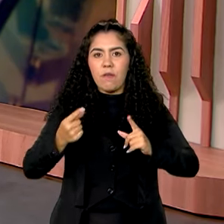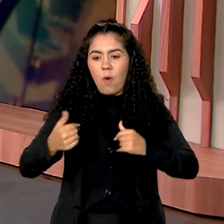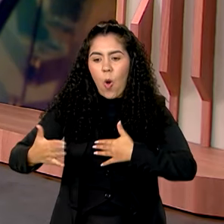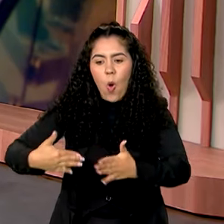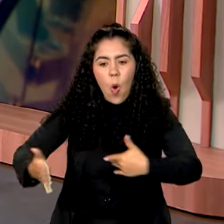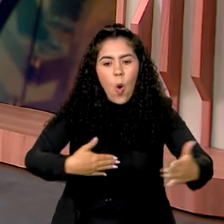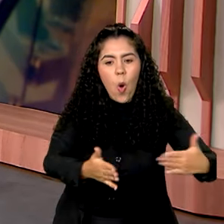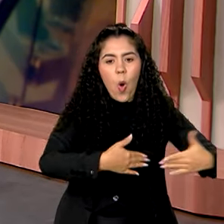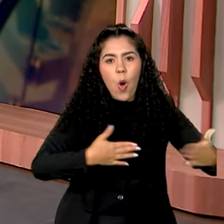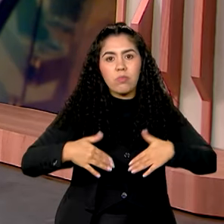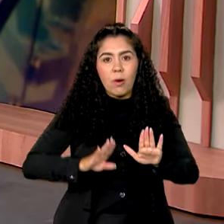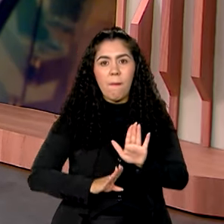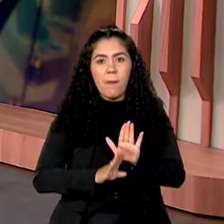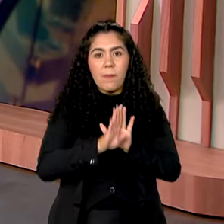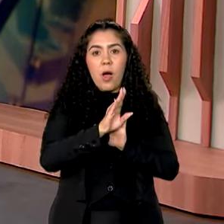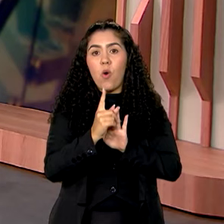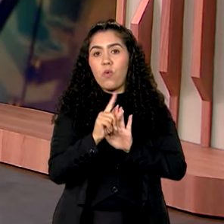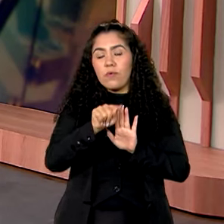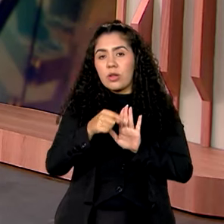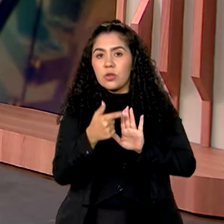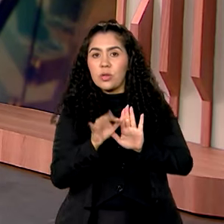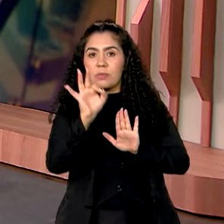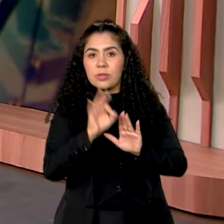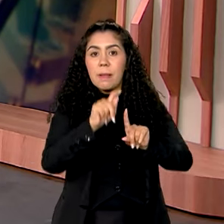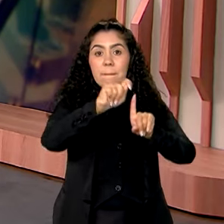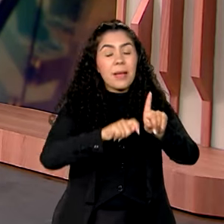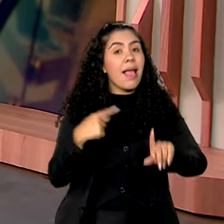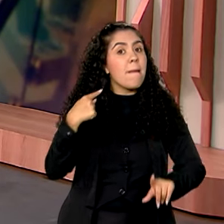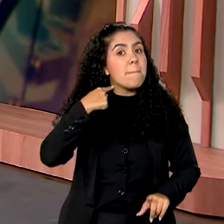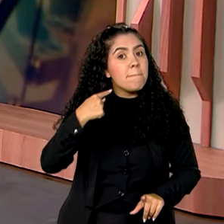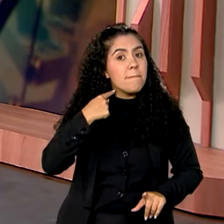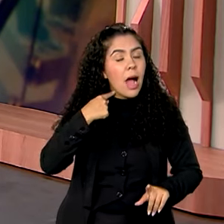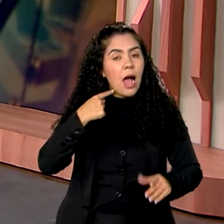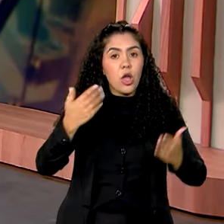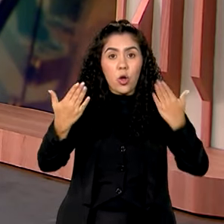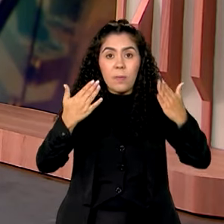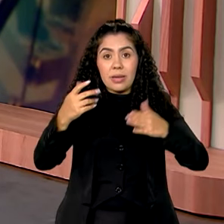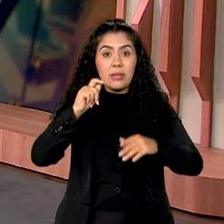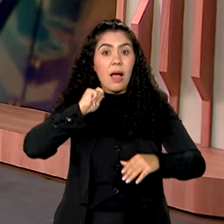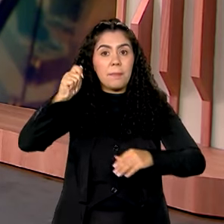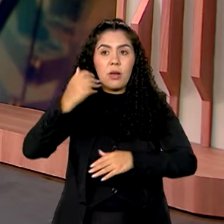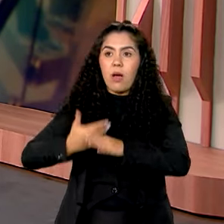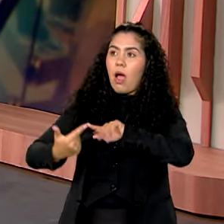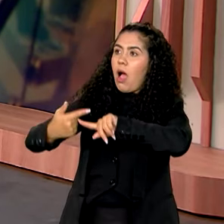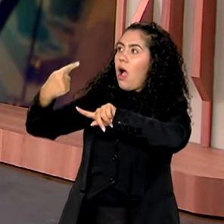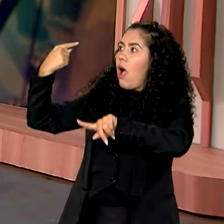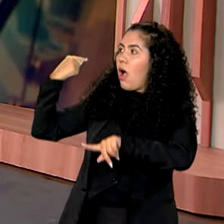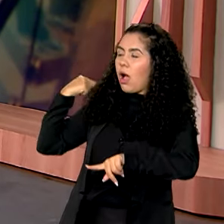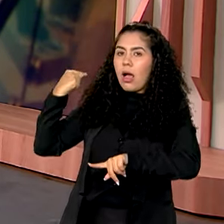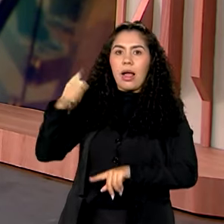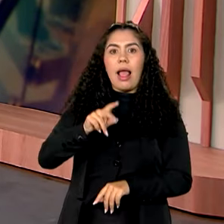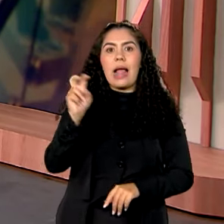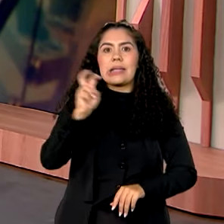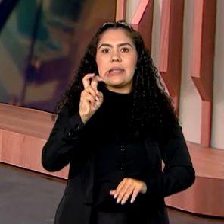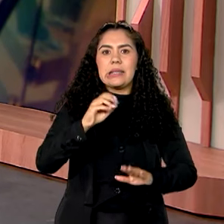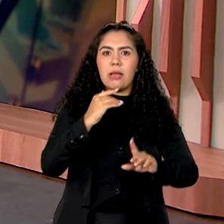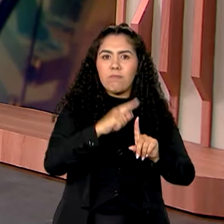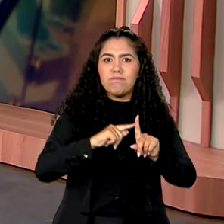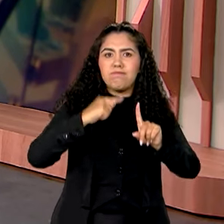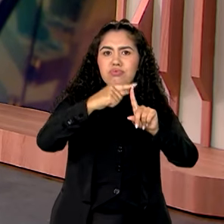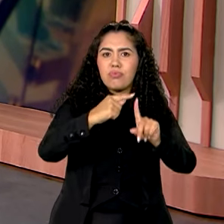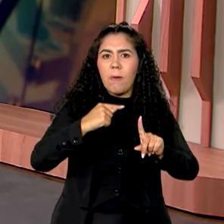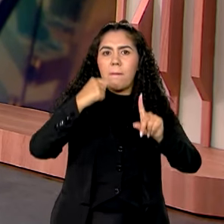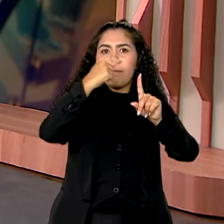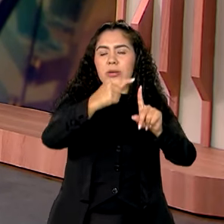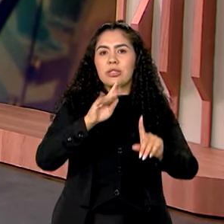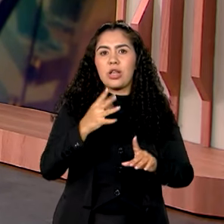varejo cresceram 1,2% em maio em relação a abril. É a quinta alta seguida, algo que não acontecia